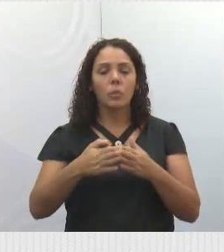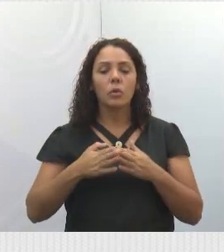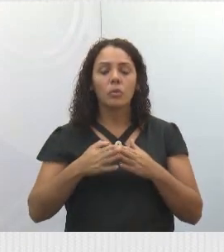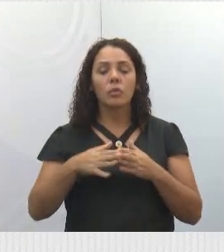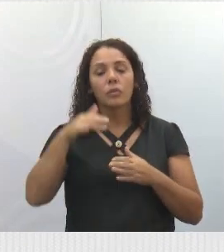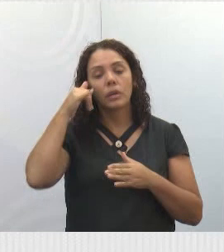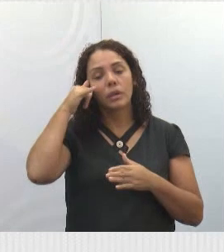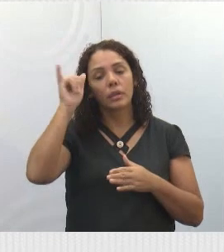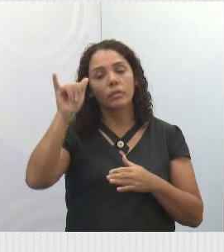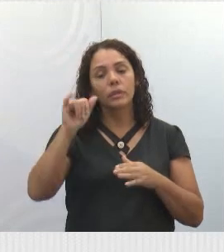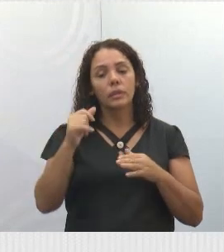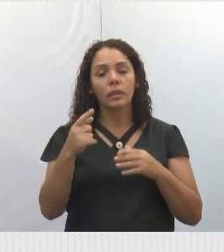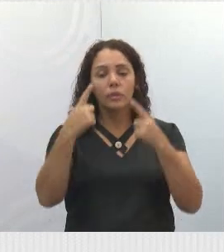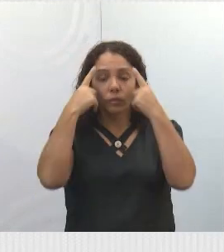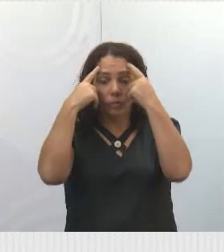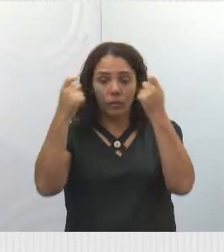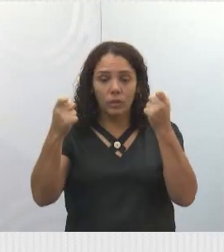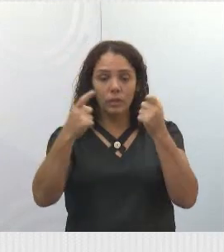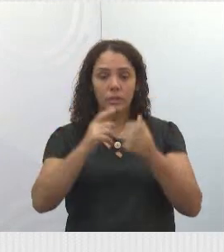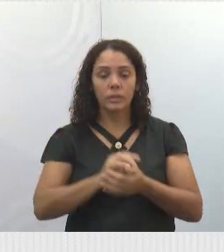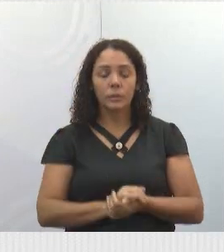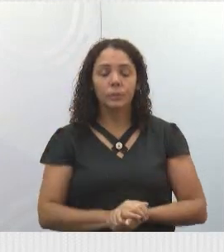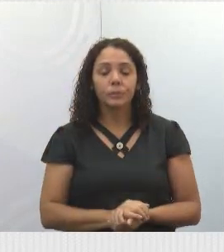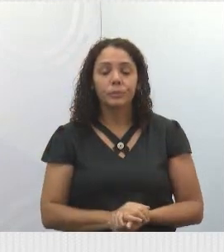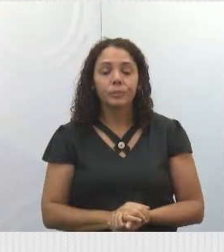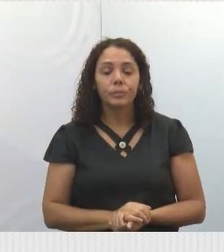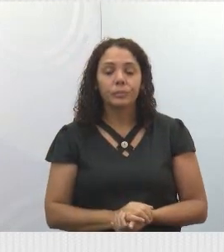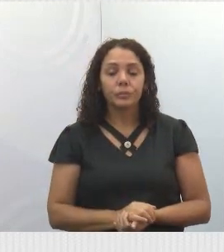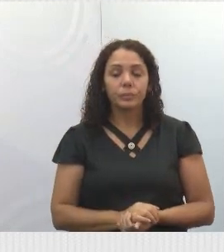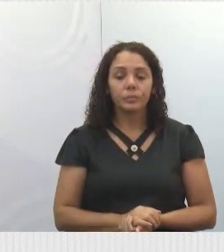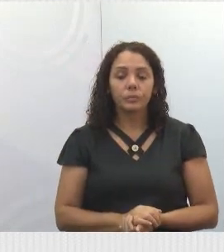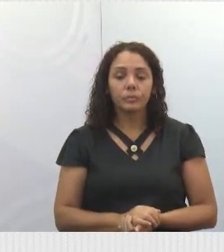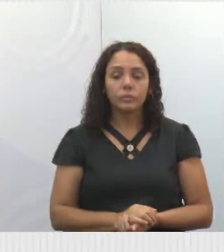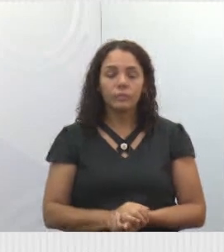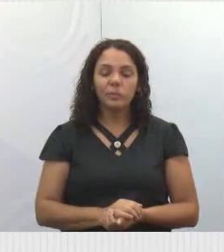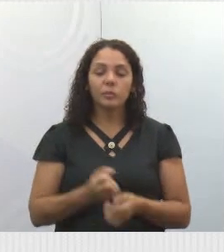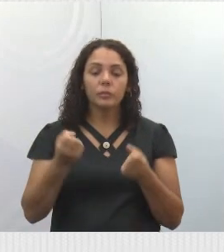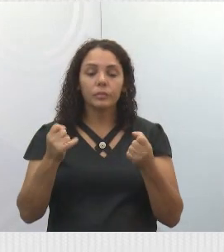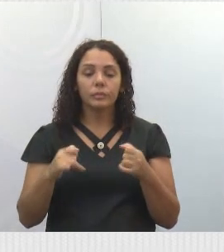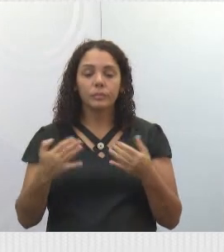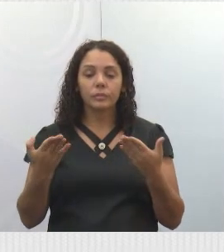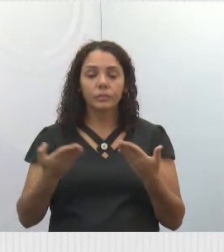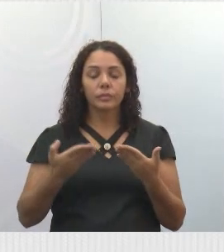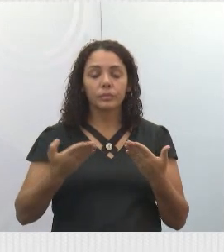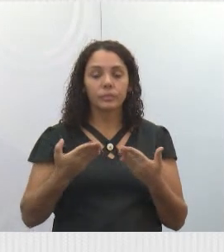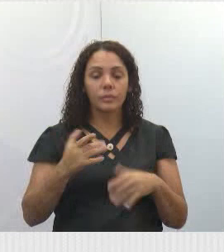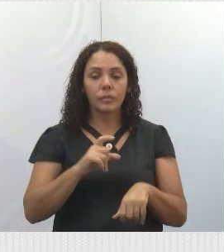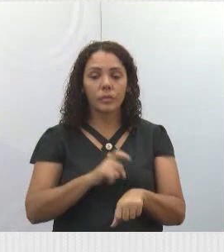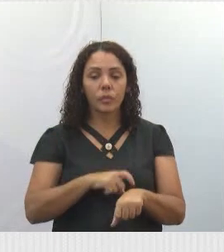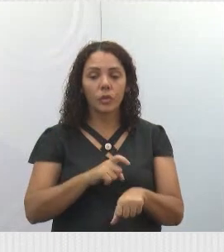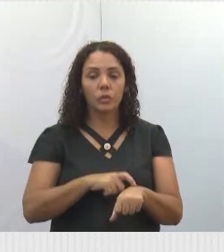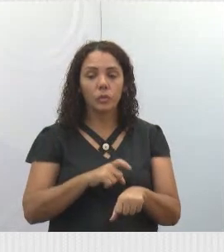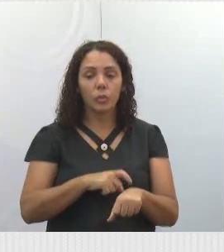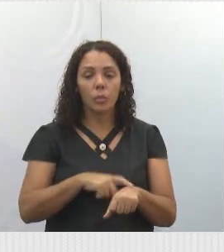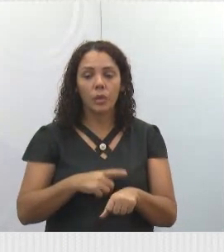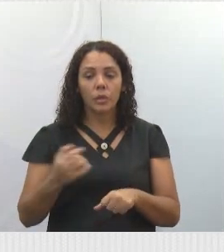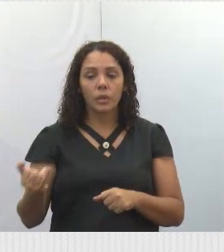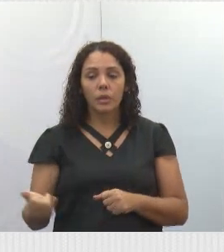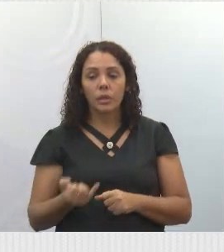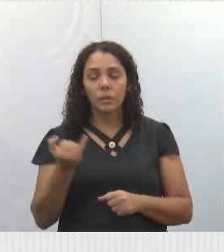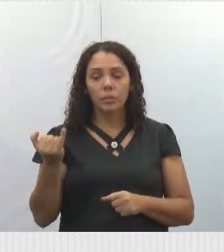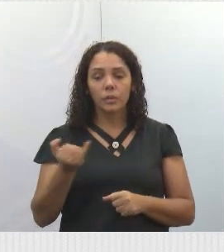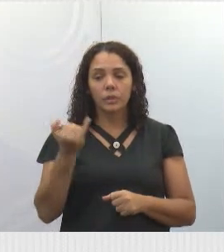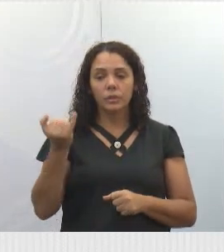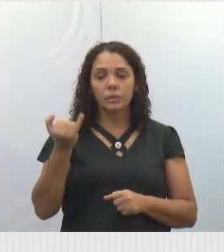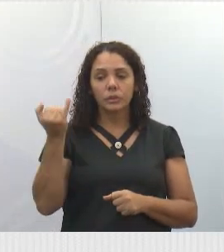combater a violência. Eu gostaria de falar agora de um momento muito importante,